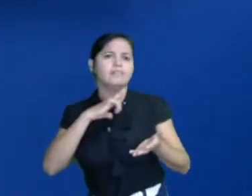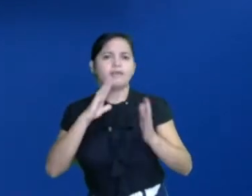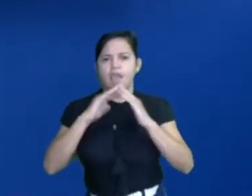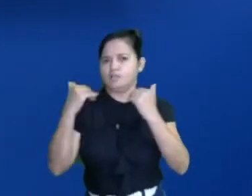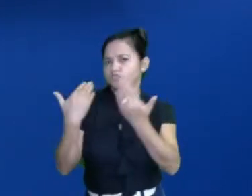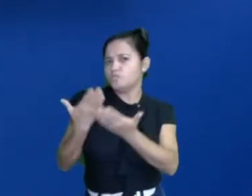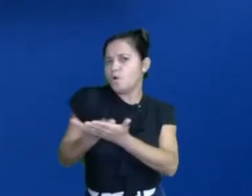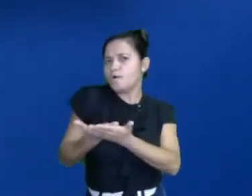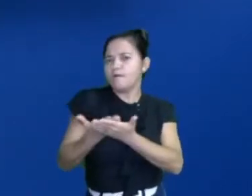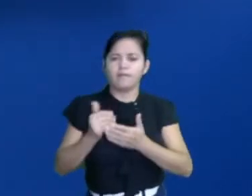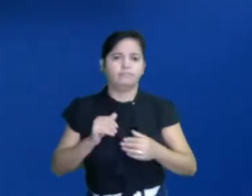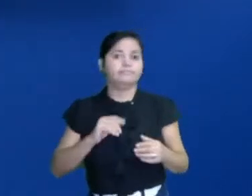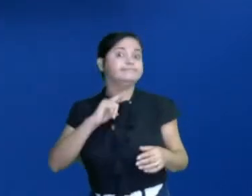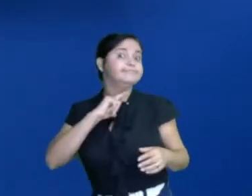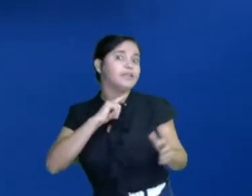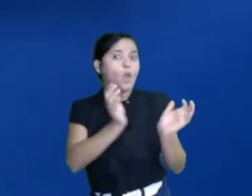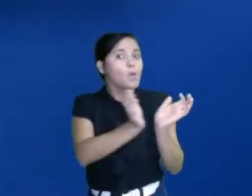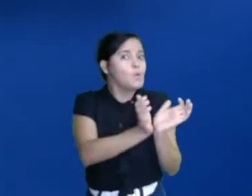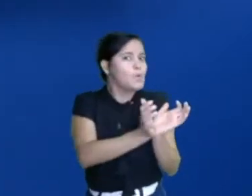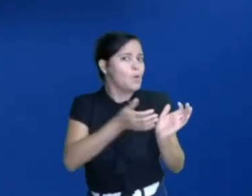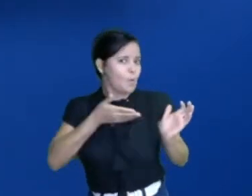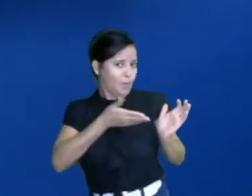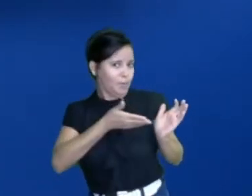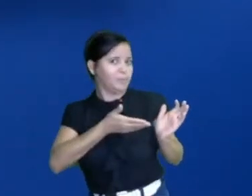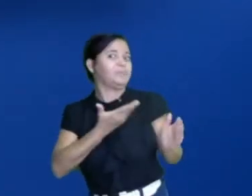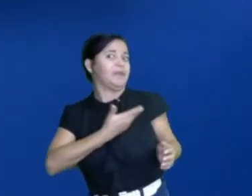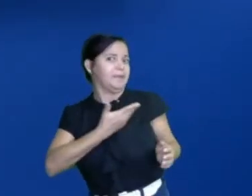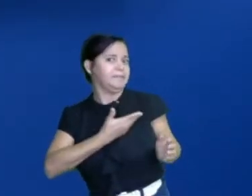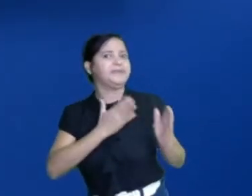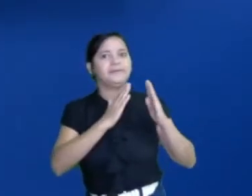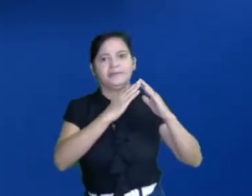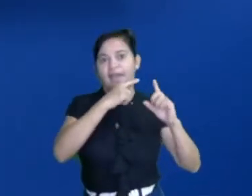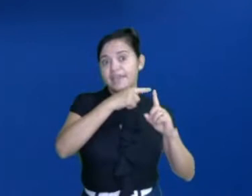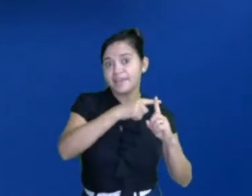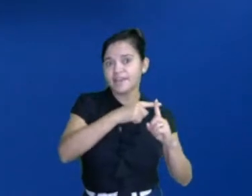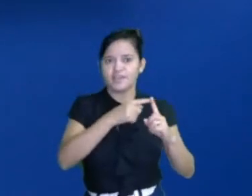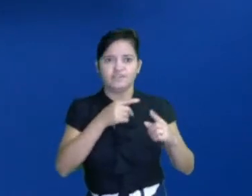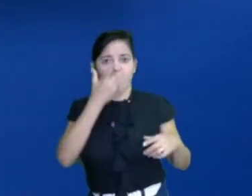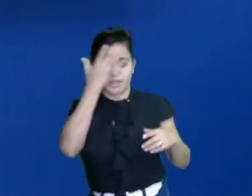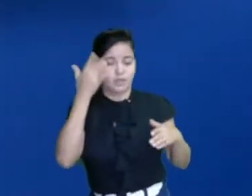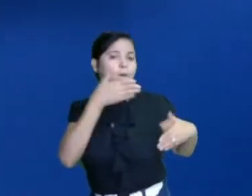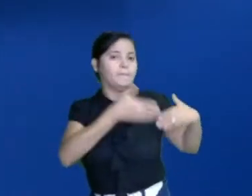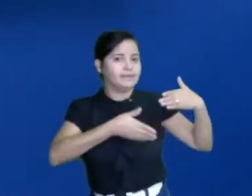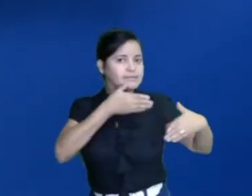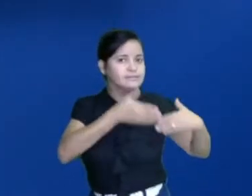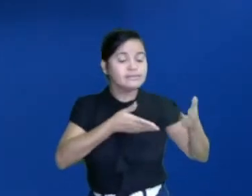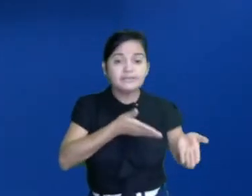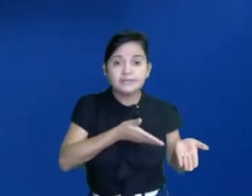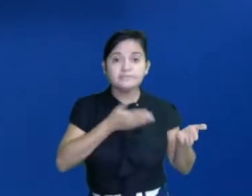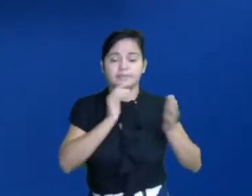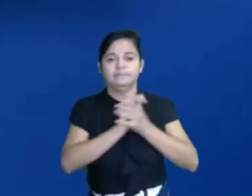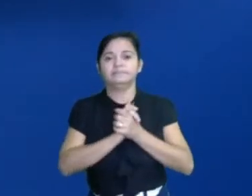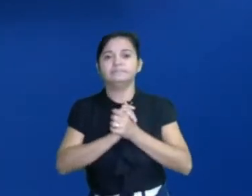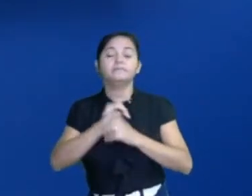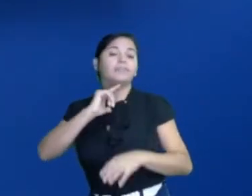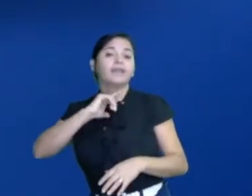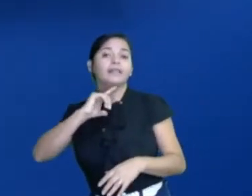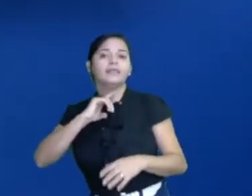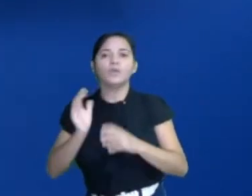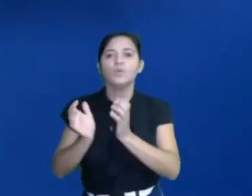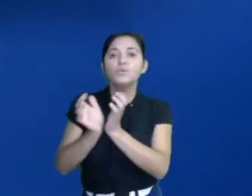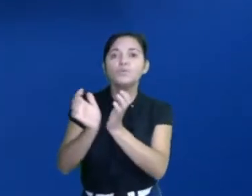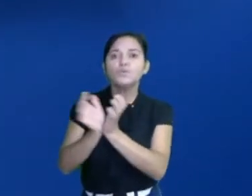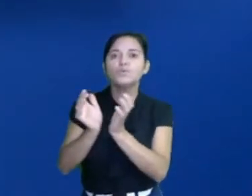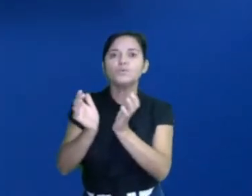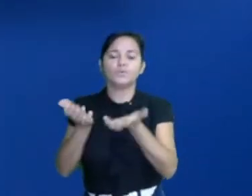escola, tem o grupo de amigos da igreja, pra quem frequenta. Tem o grupozinho de amigos